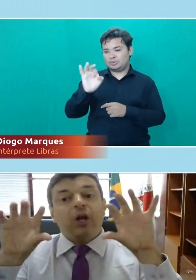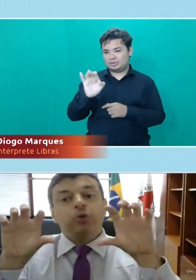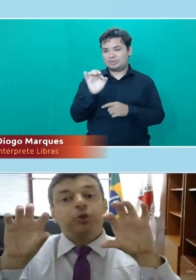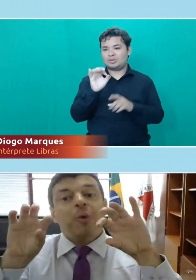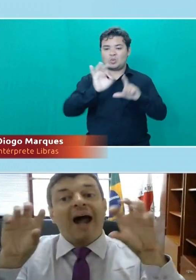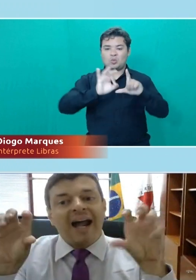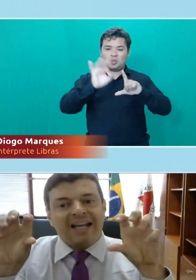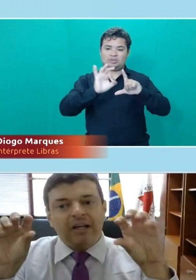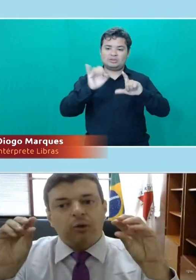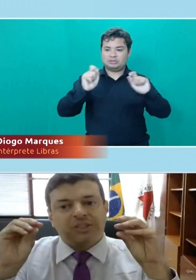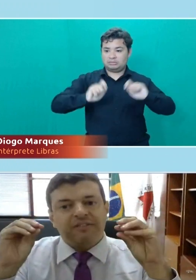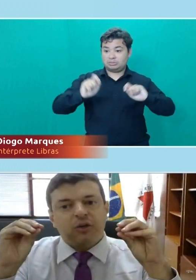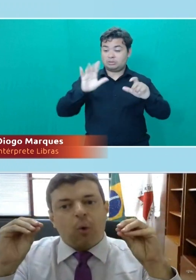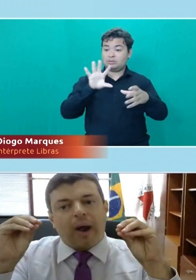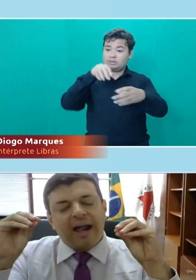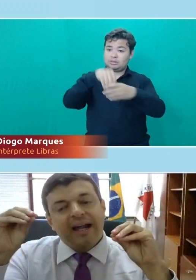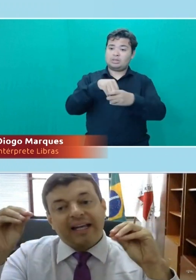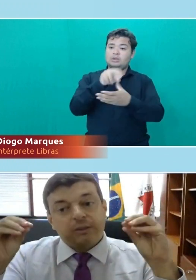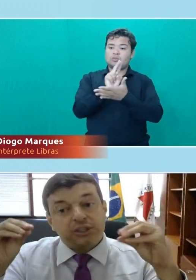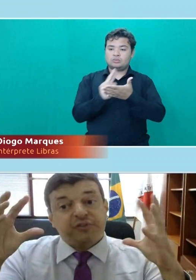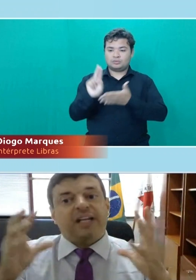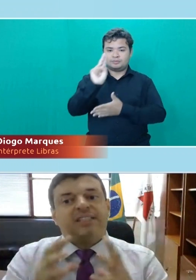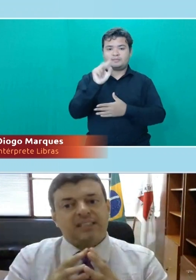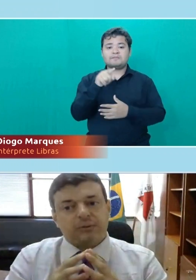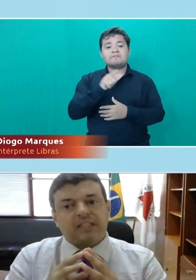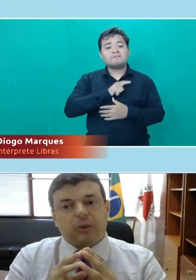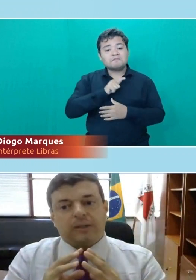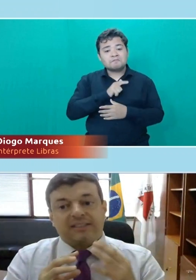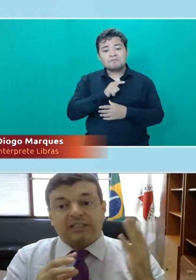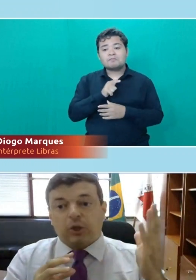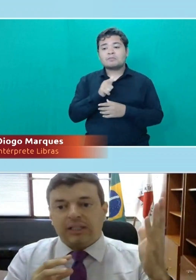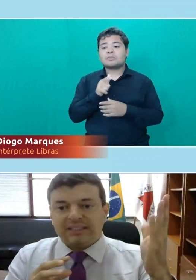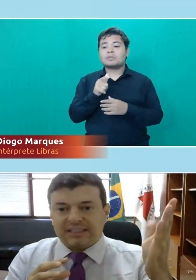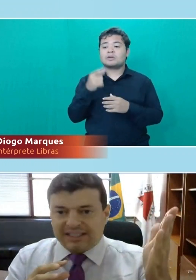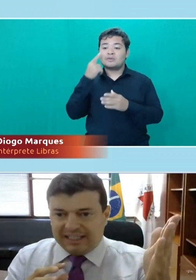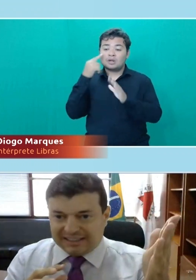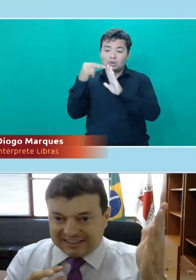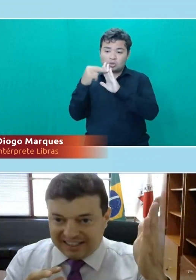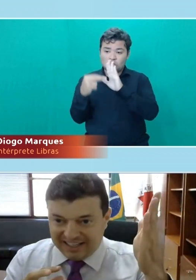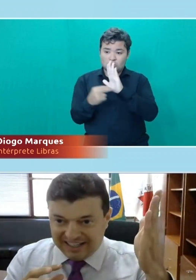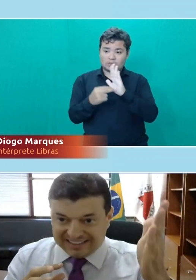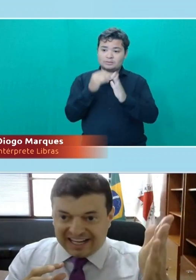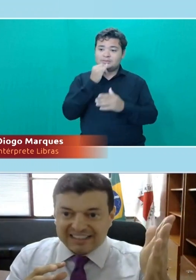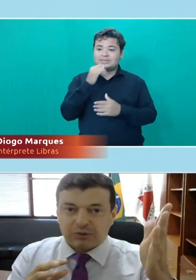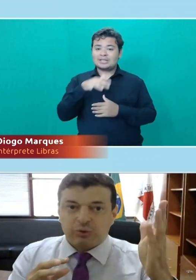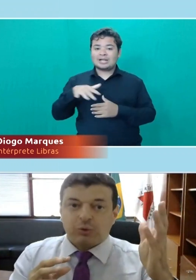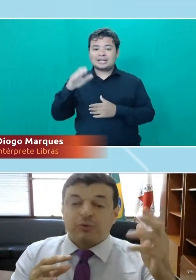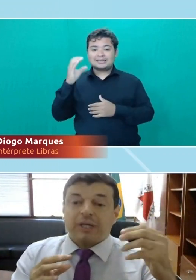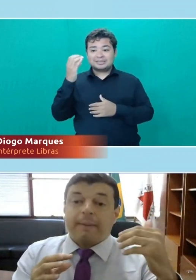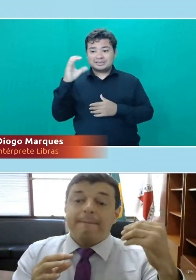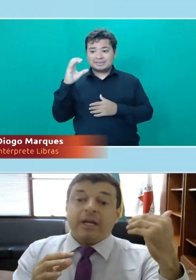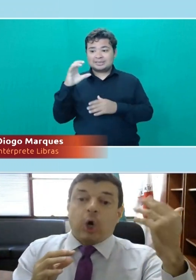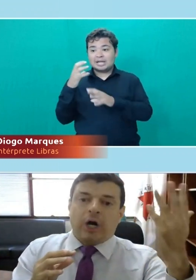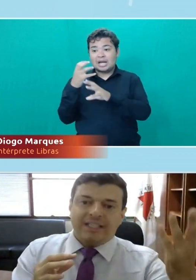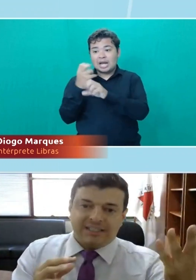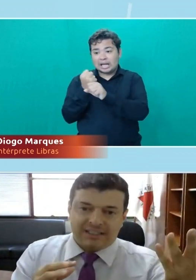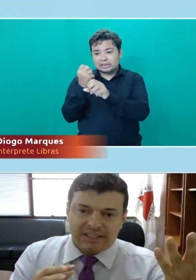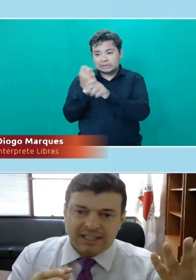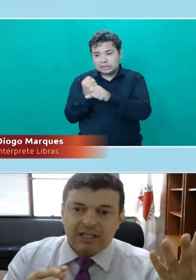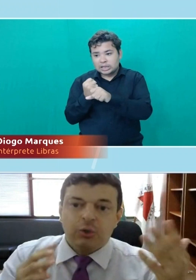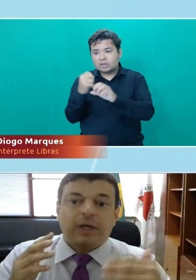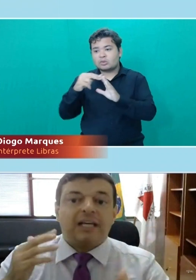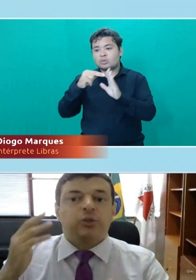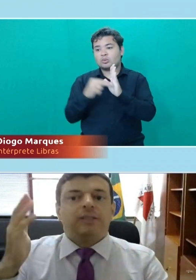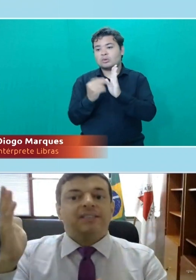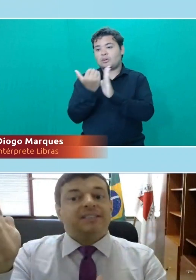Então, criou-se um ranking, inclusive com a questão de diferenciação das notas. As notas nas ciências exatas costumam ser menores